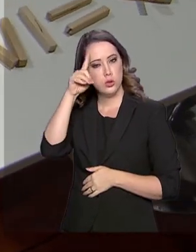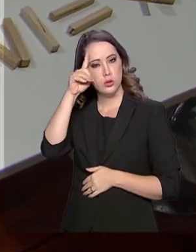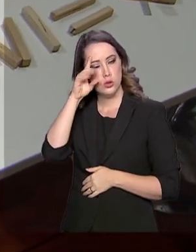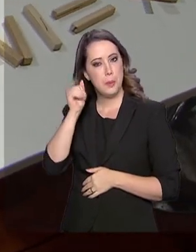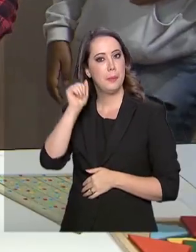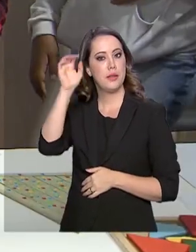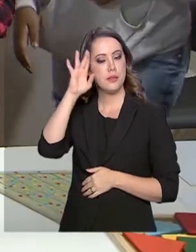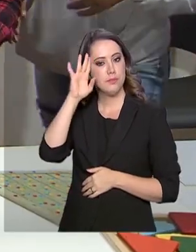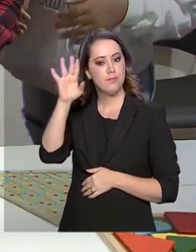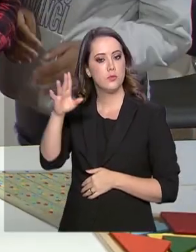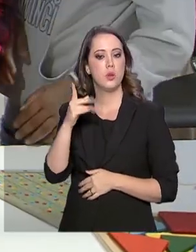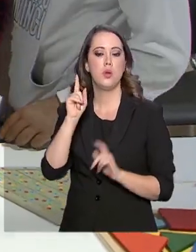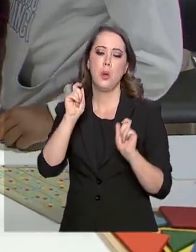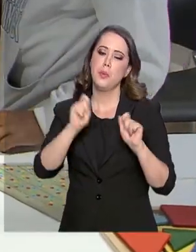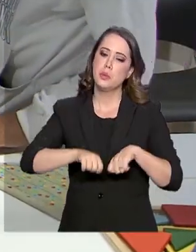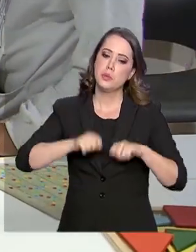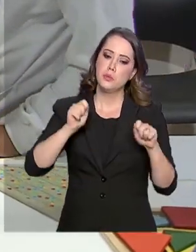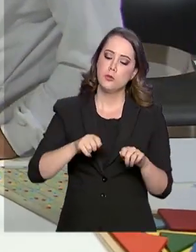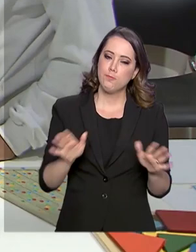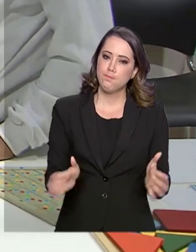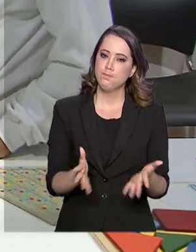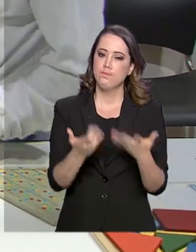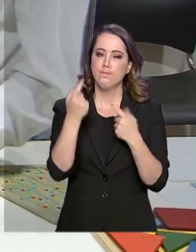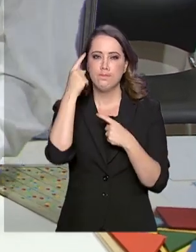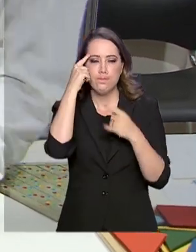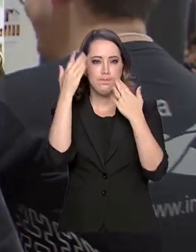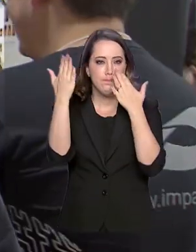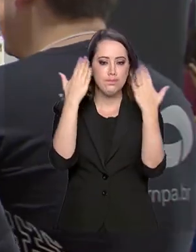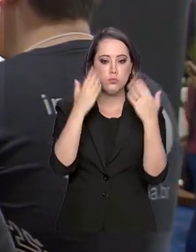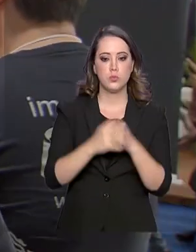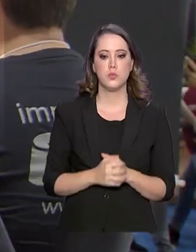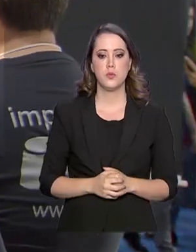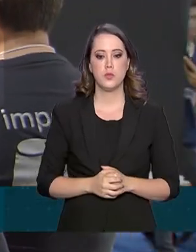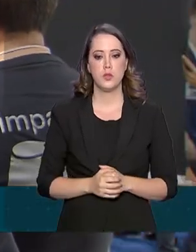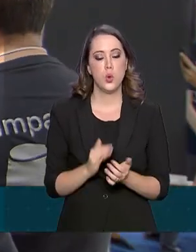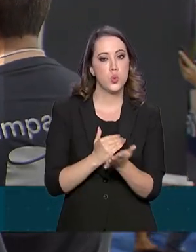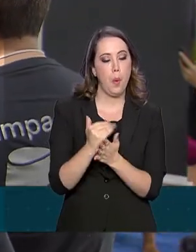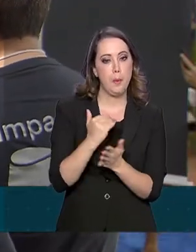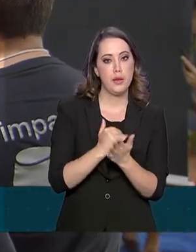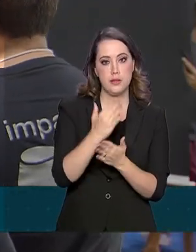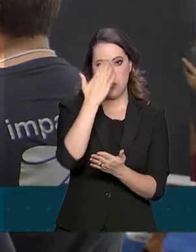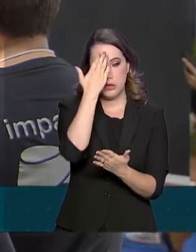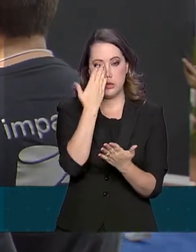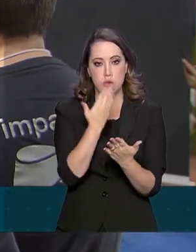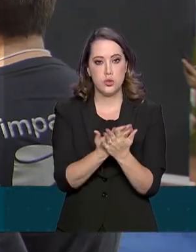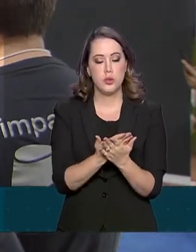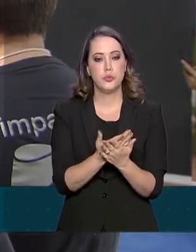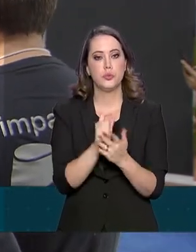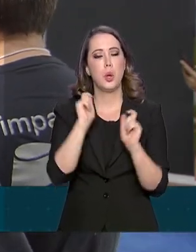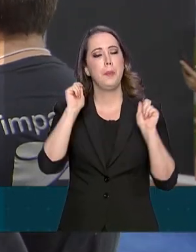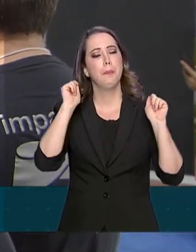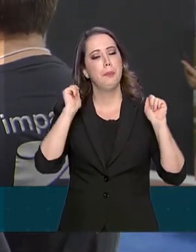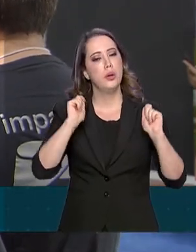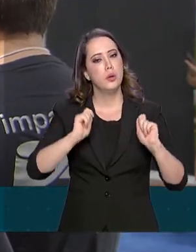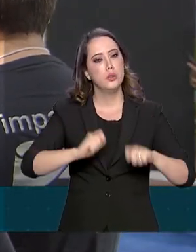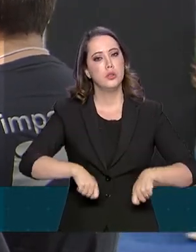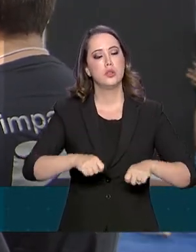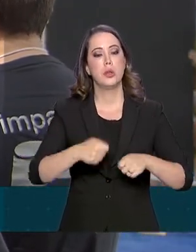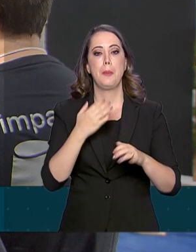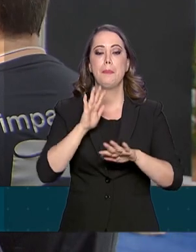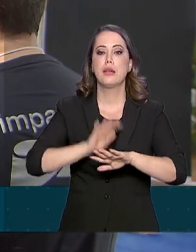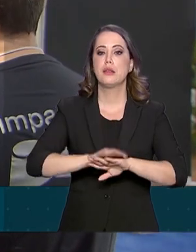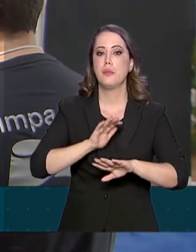imaginamos. Uma forma de instigar o raciocínio. Eles começam a acreditar que podem fazer